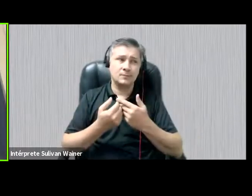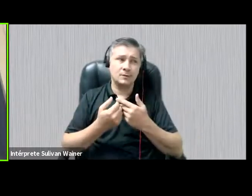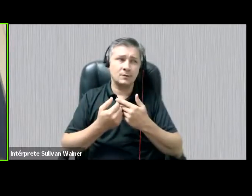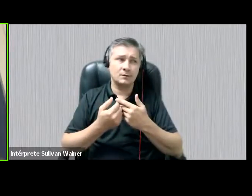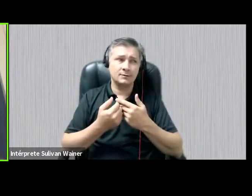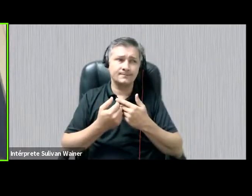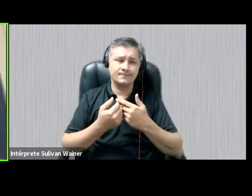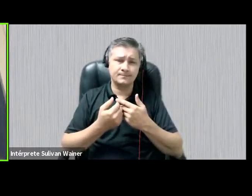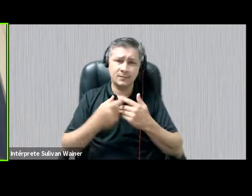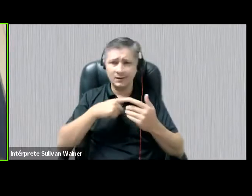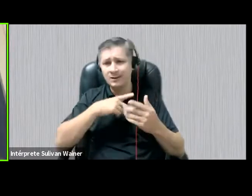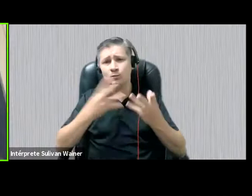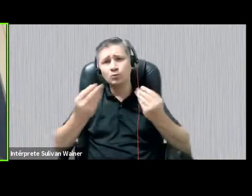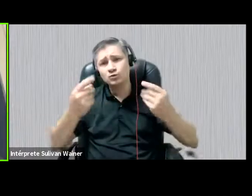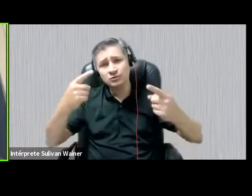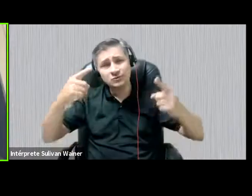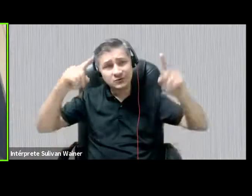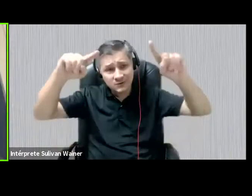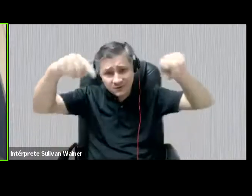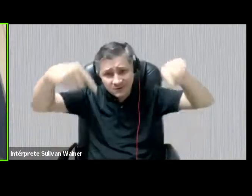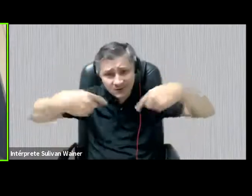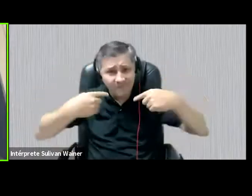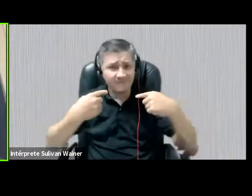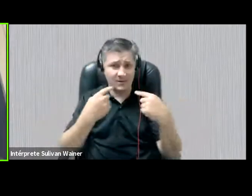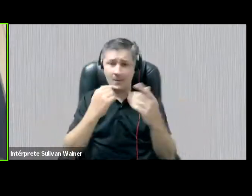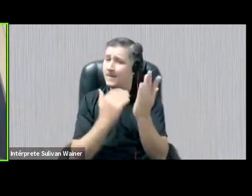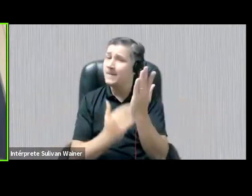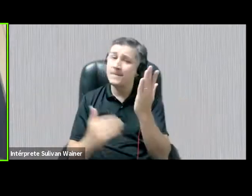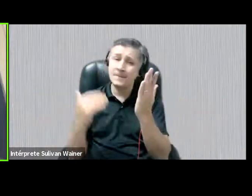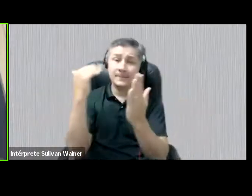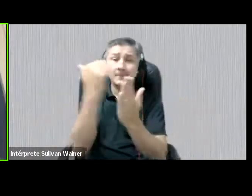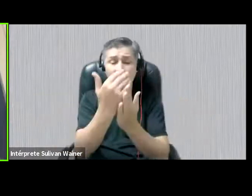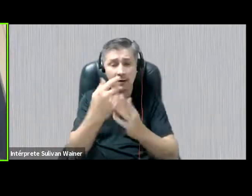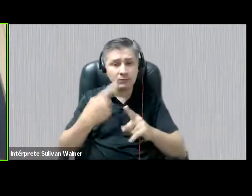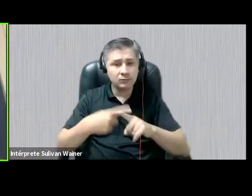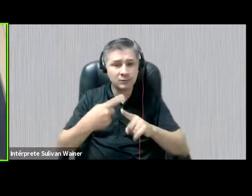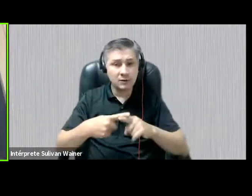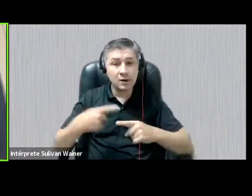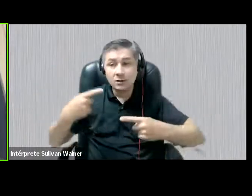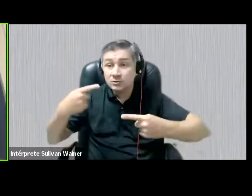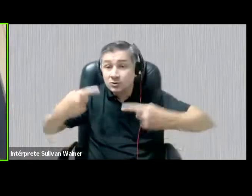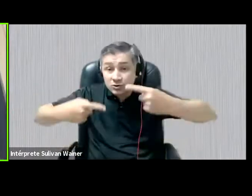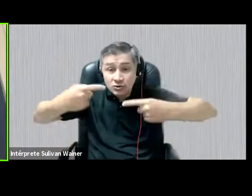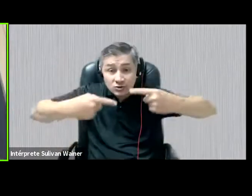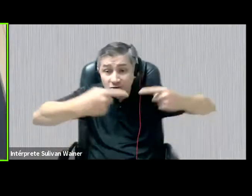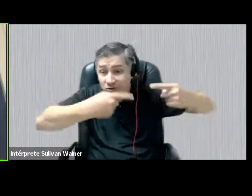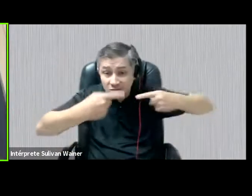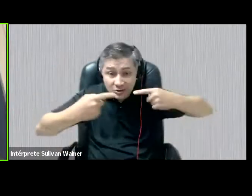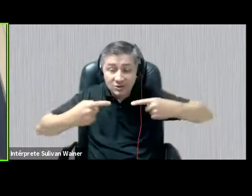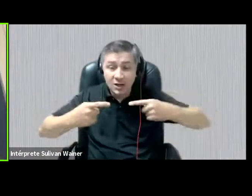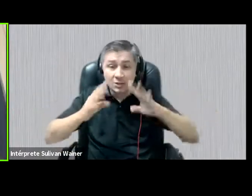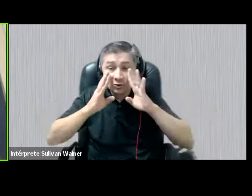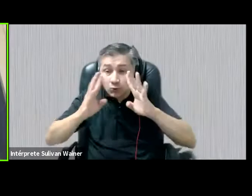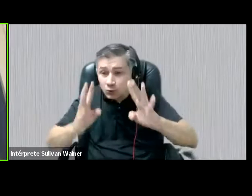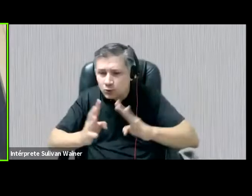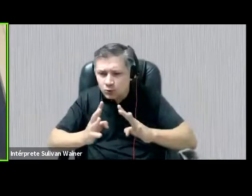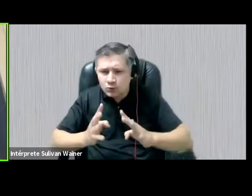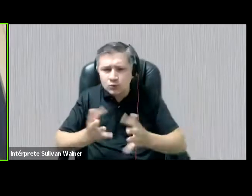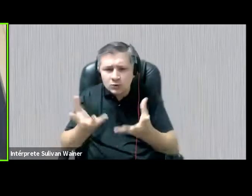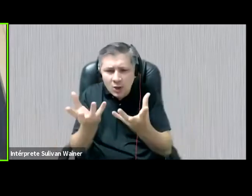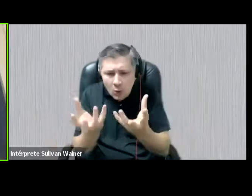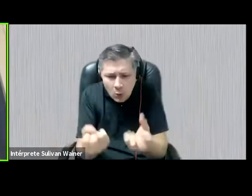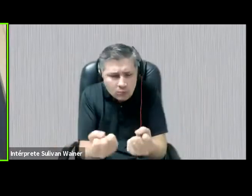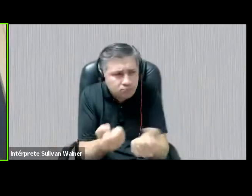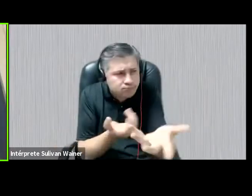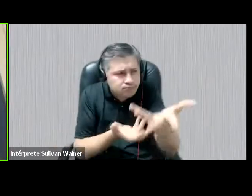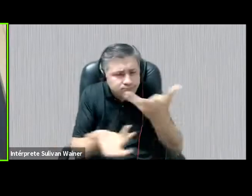o desafio ainda é maior quando o canal de diálogo, de escuta, de acolhida, de ponderações,